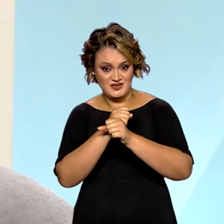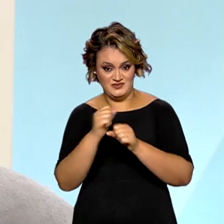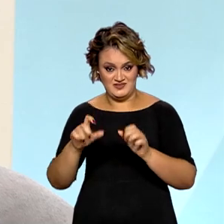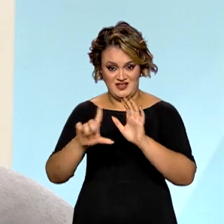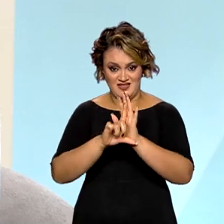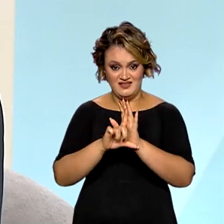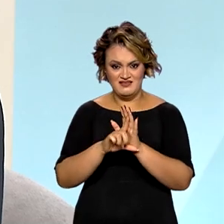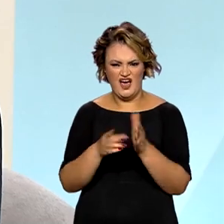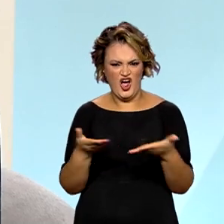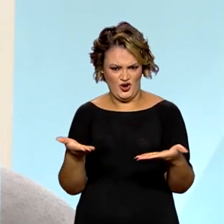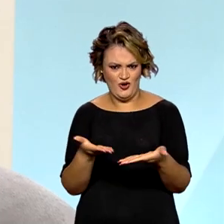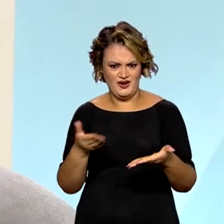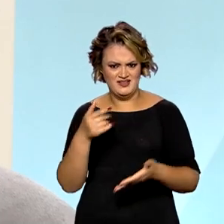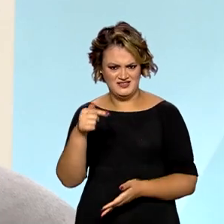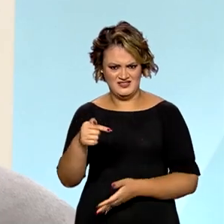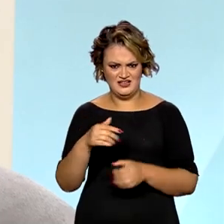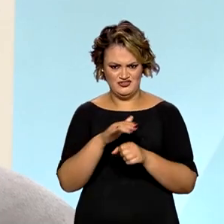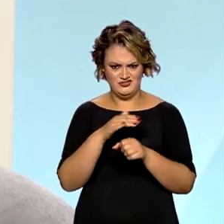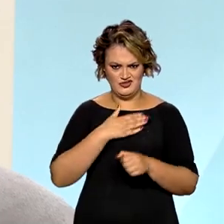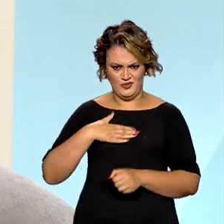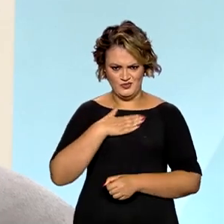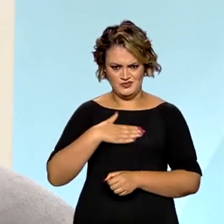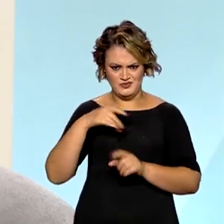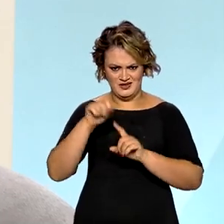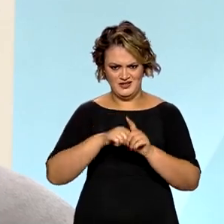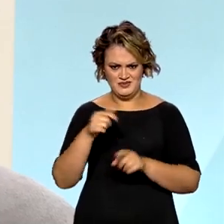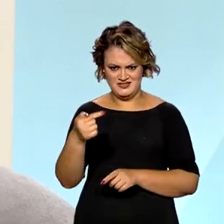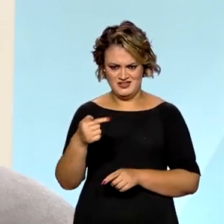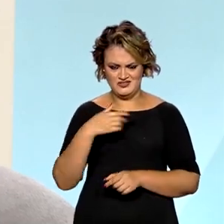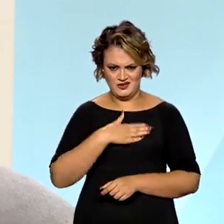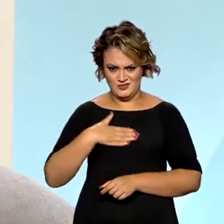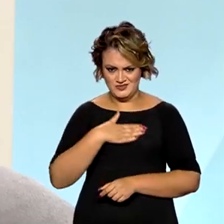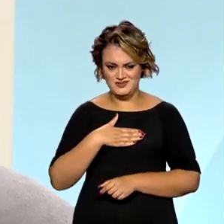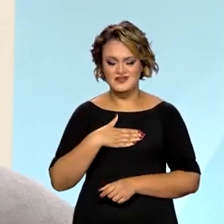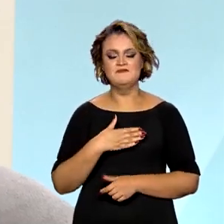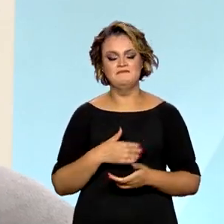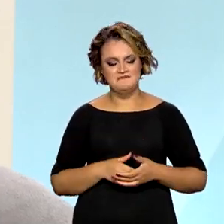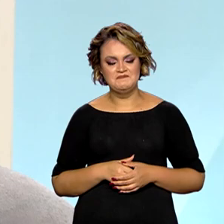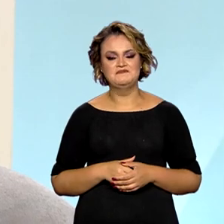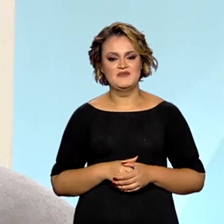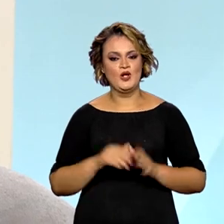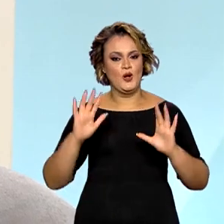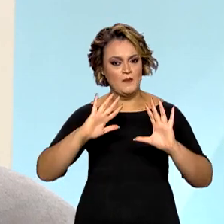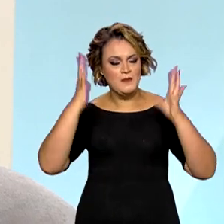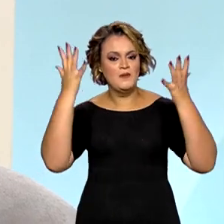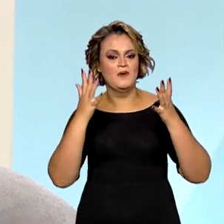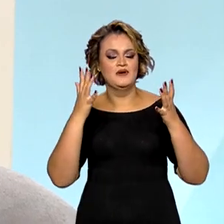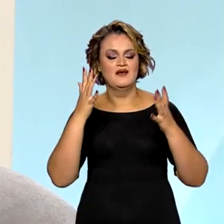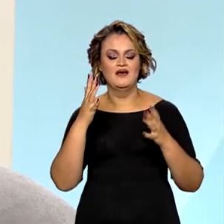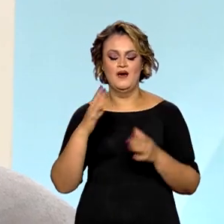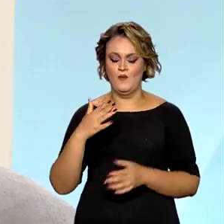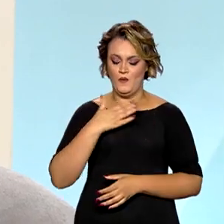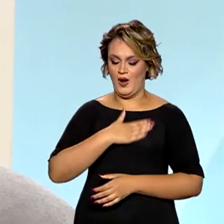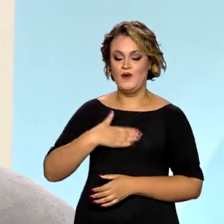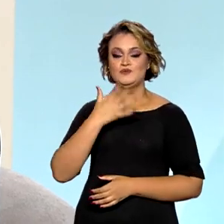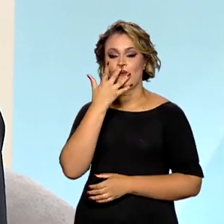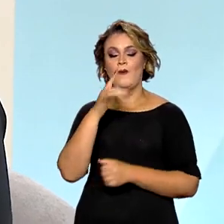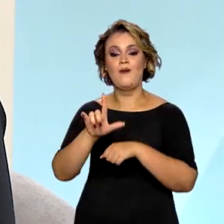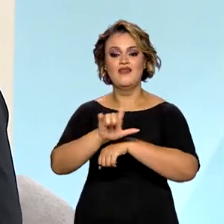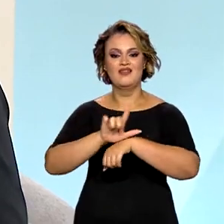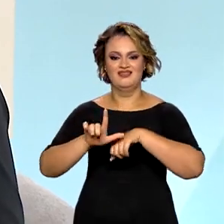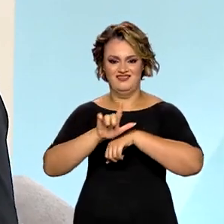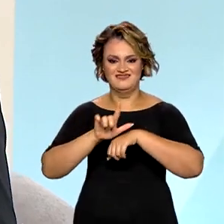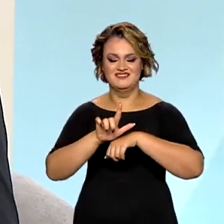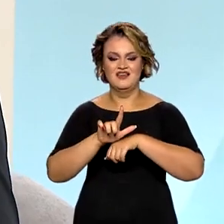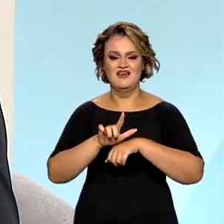da Penha... Que é agora, né? Perdão. Agora. Estamos chegando aqui, 7 de agosto. gente comemora o Agosto Lilás, que